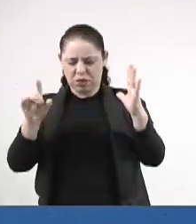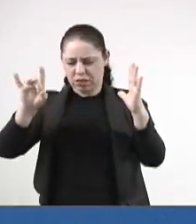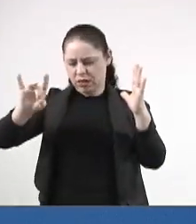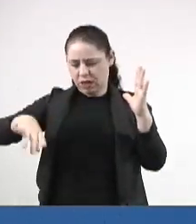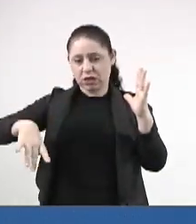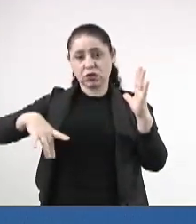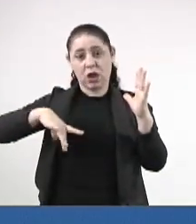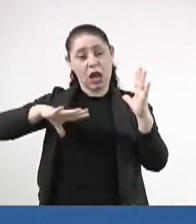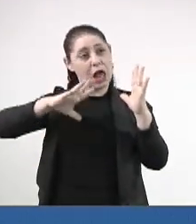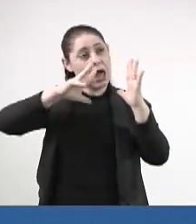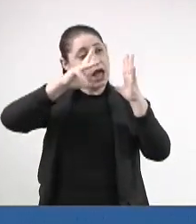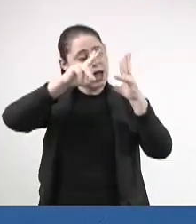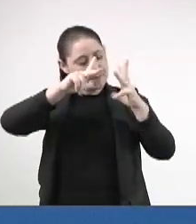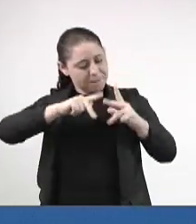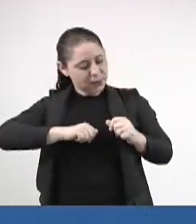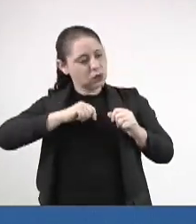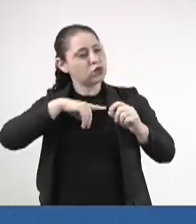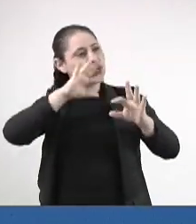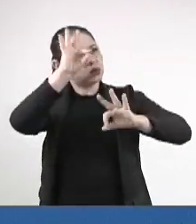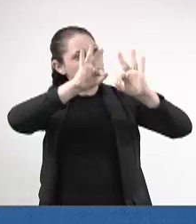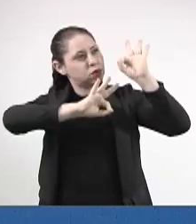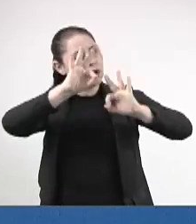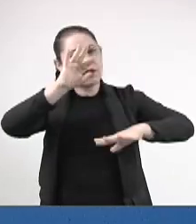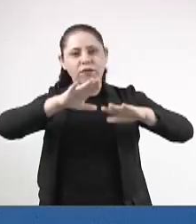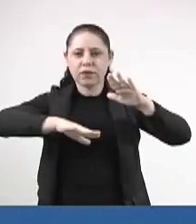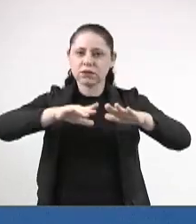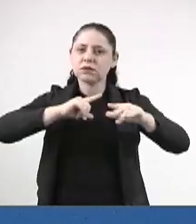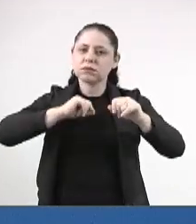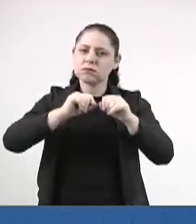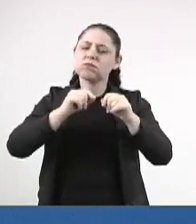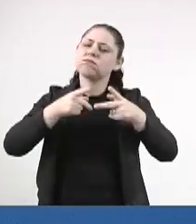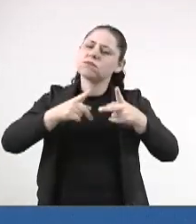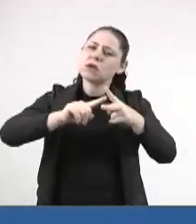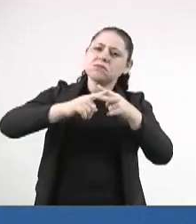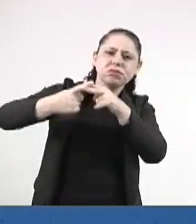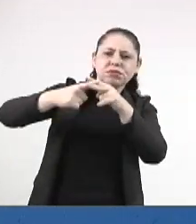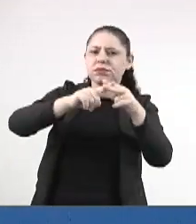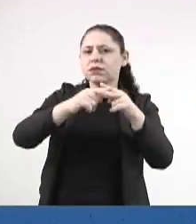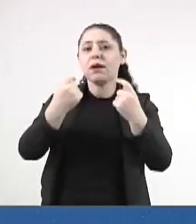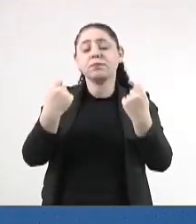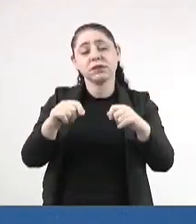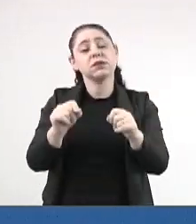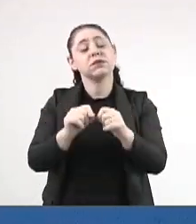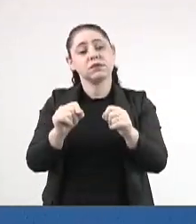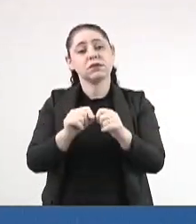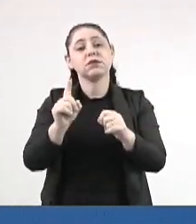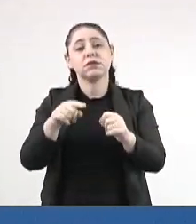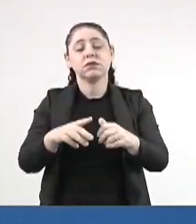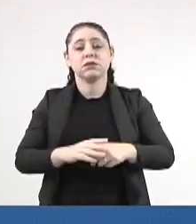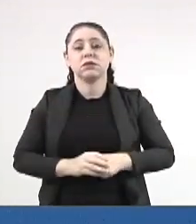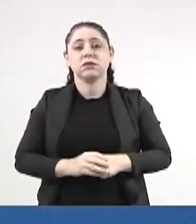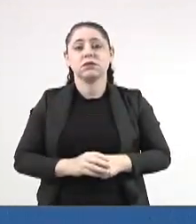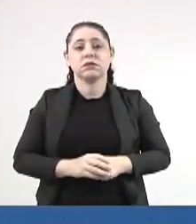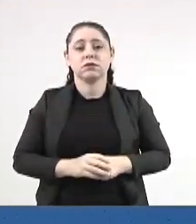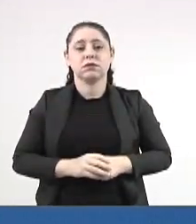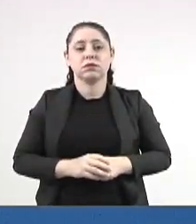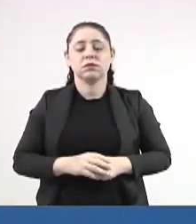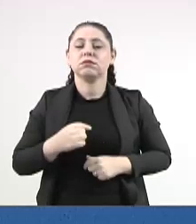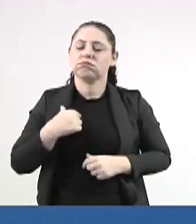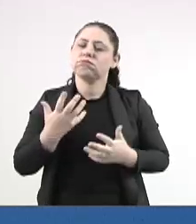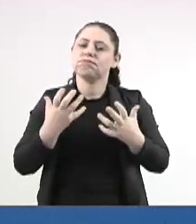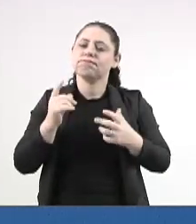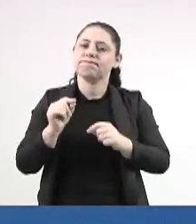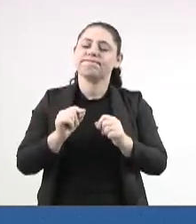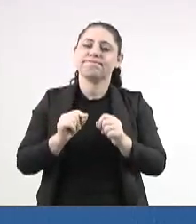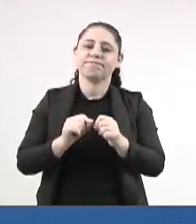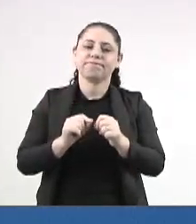limpando esses postes de vez em quando. E é uma manutenção que eles têm que fazer. Então, eu quero